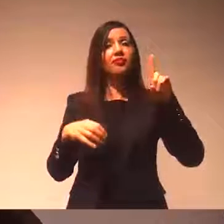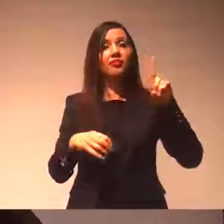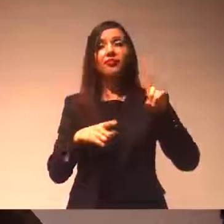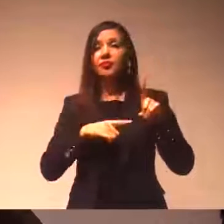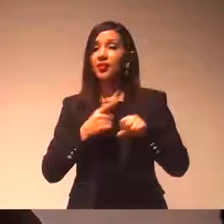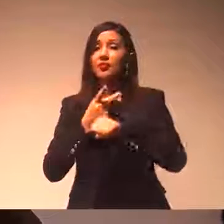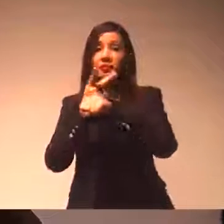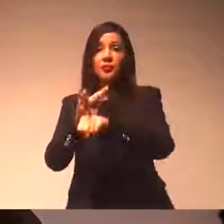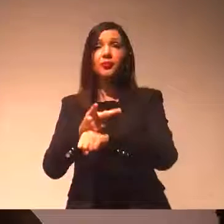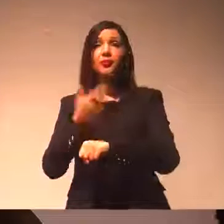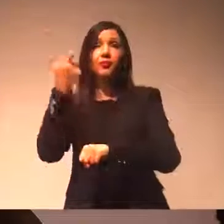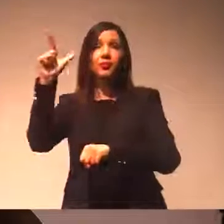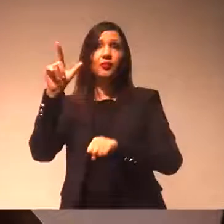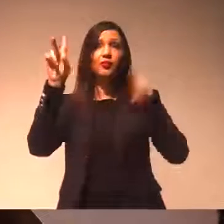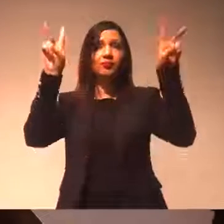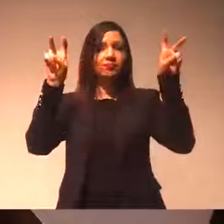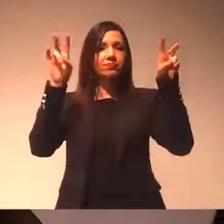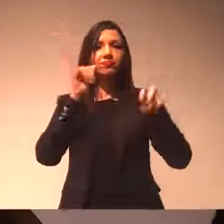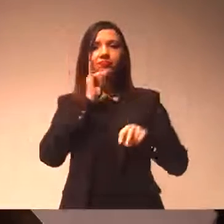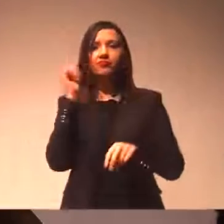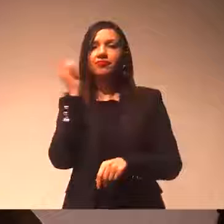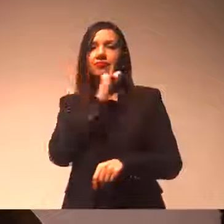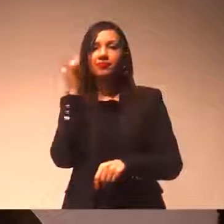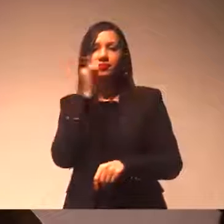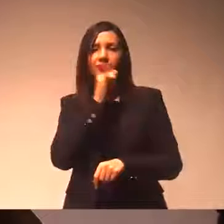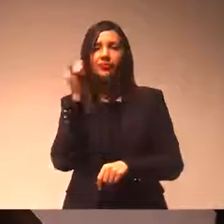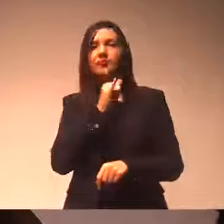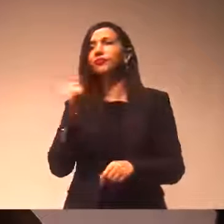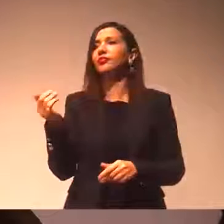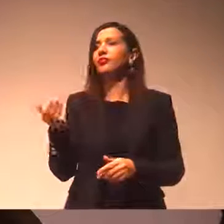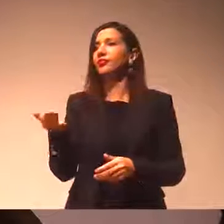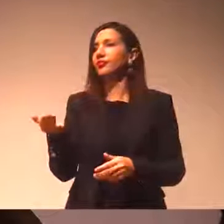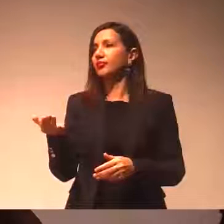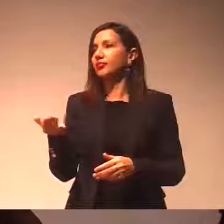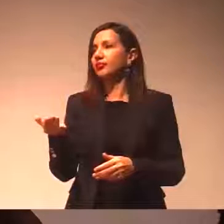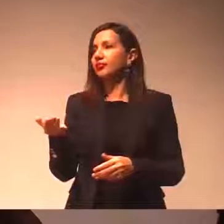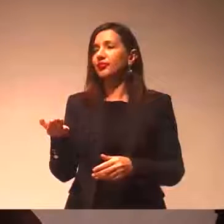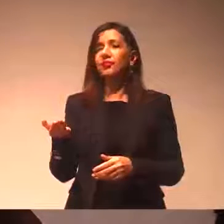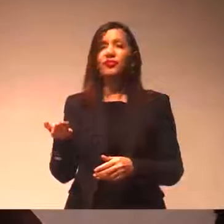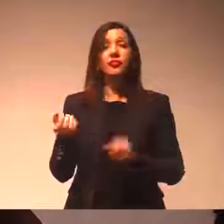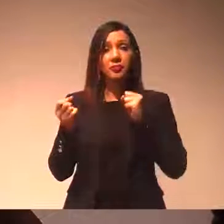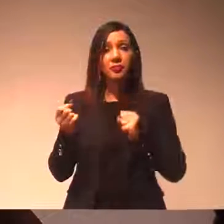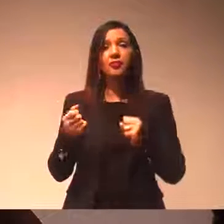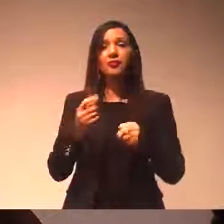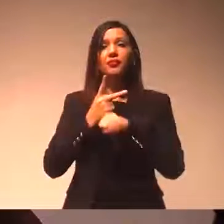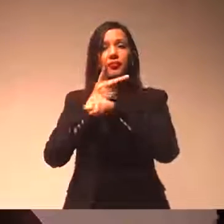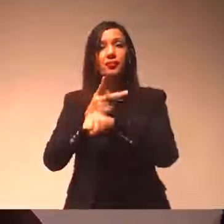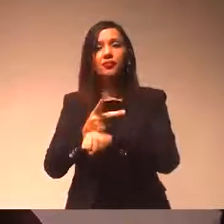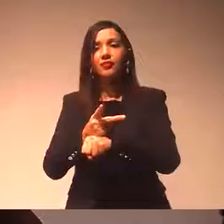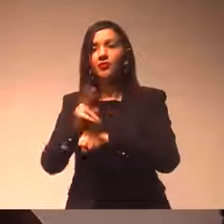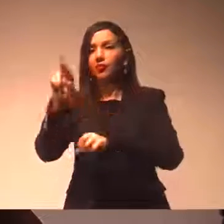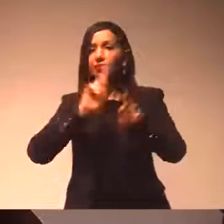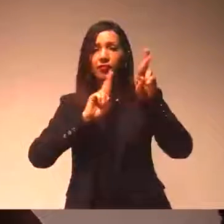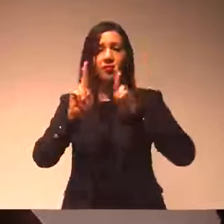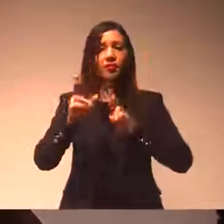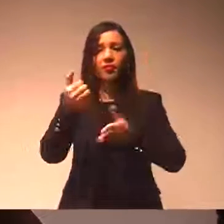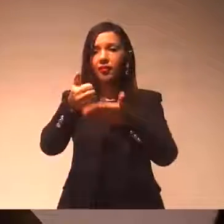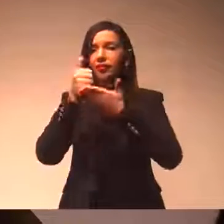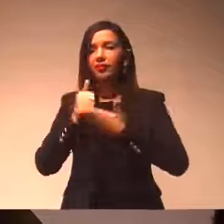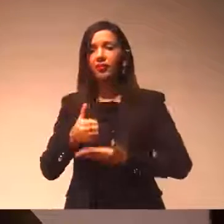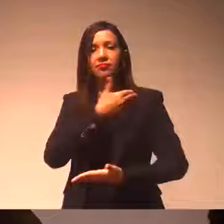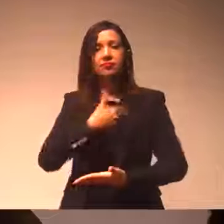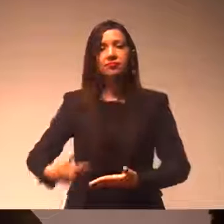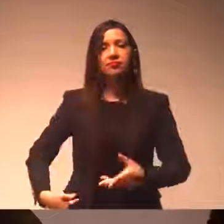busca-se. É um exemplo onde há vários municípios que já têm buscado parceria público-privada. E aí vai, tem várias outras situações que é